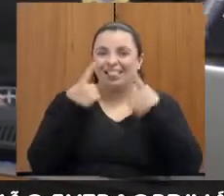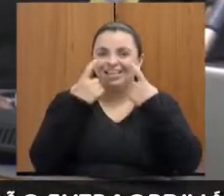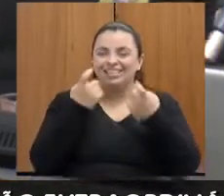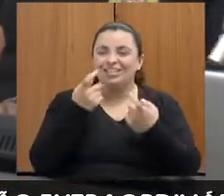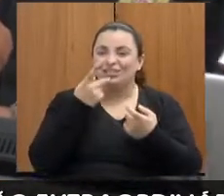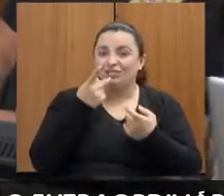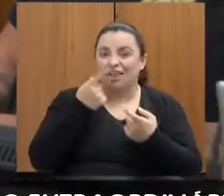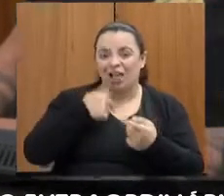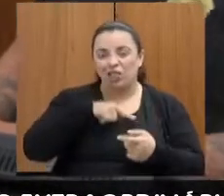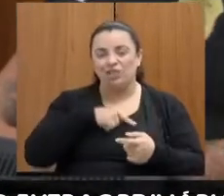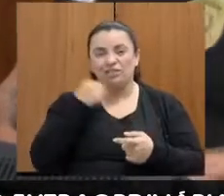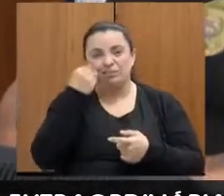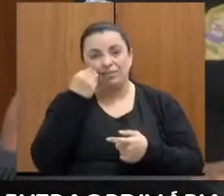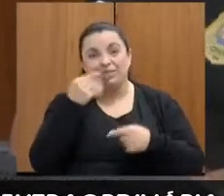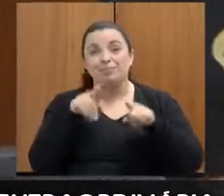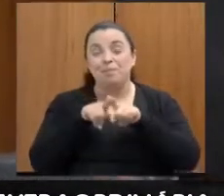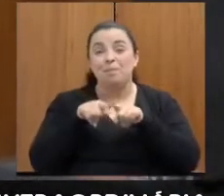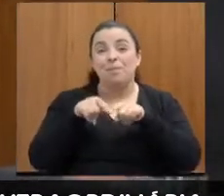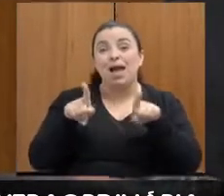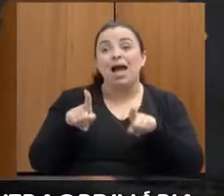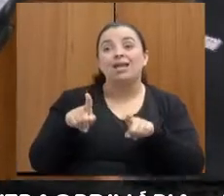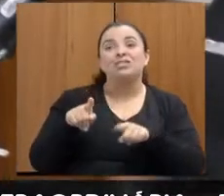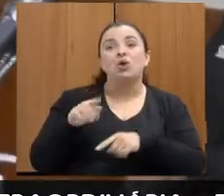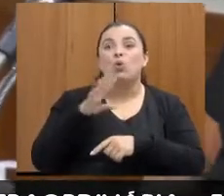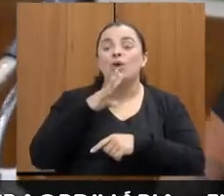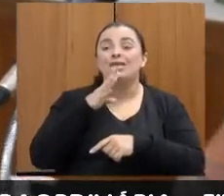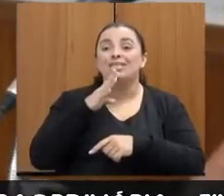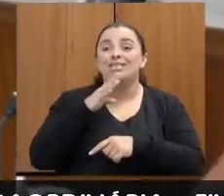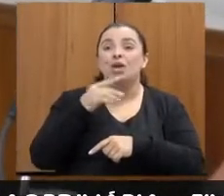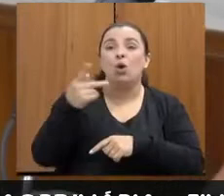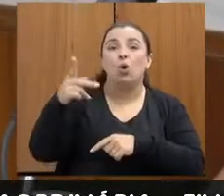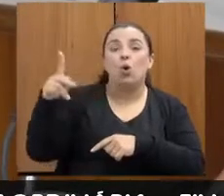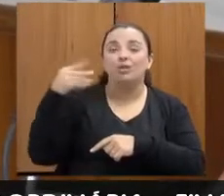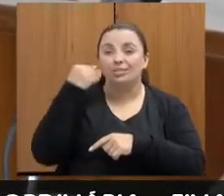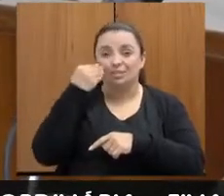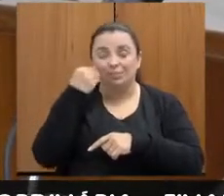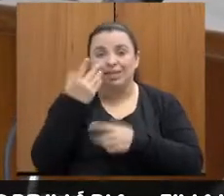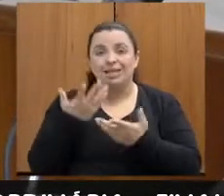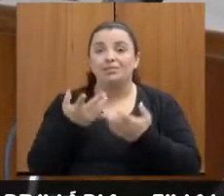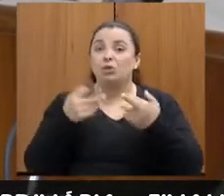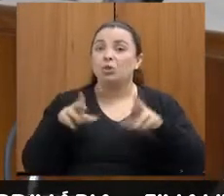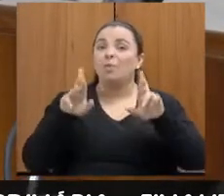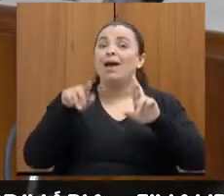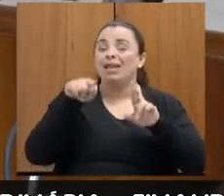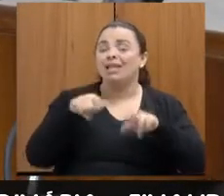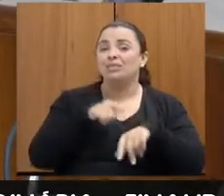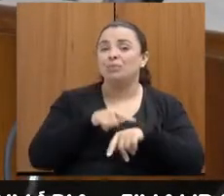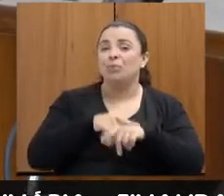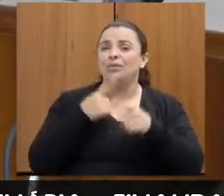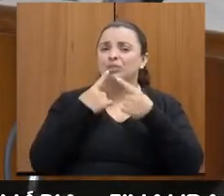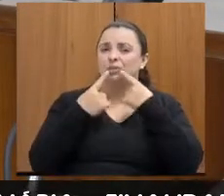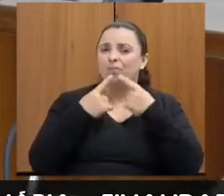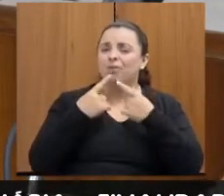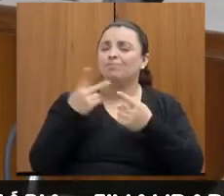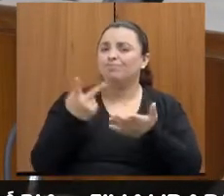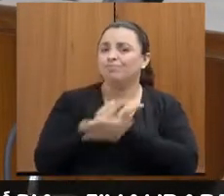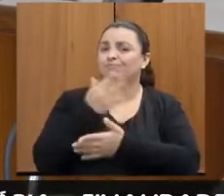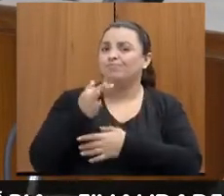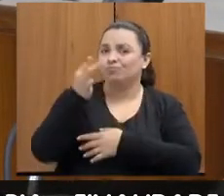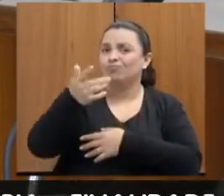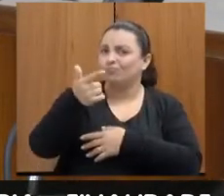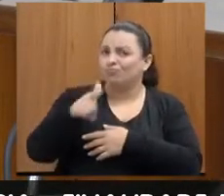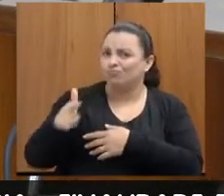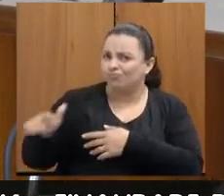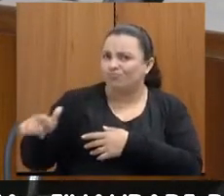mas conhecer a experiência do outro e trocar ideias. Espero que esses momentos de debate possam ocorrer outras vezes. Quem sabe, talvez,